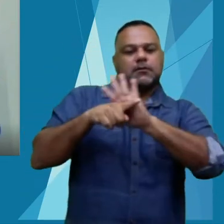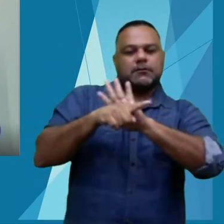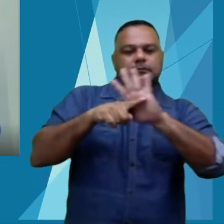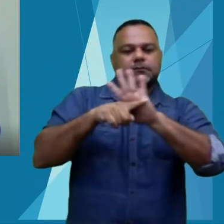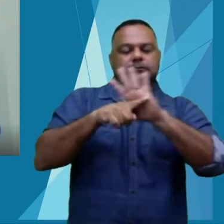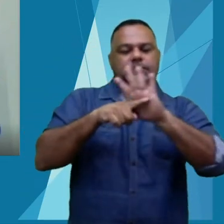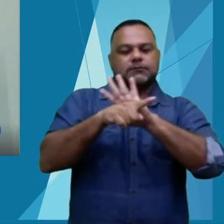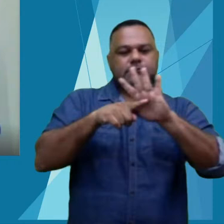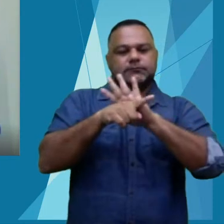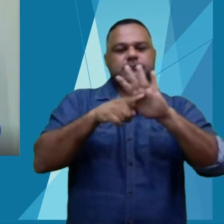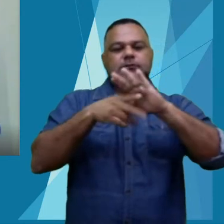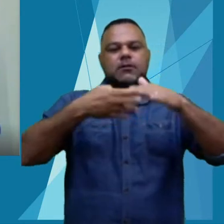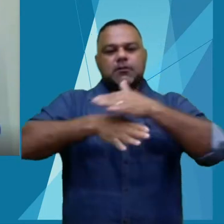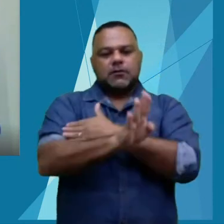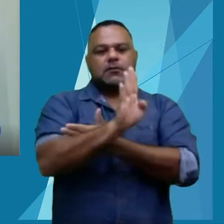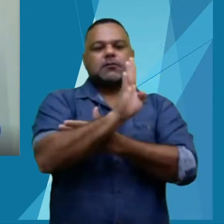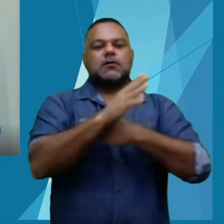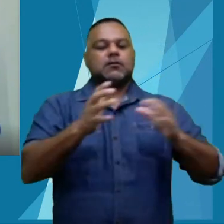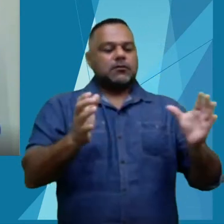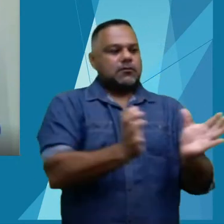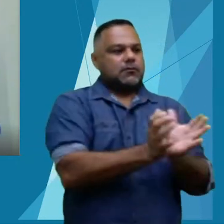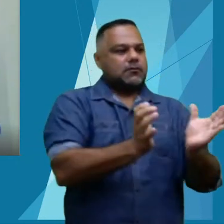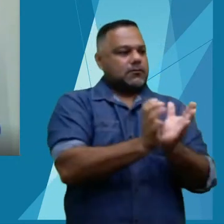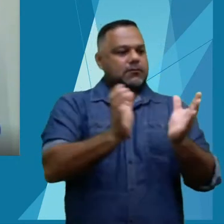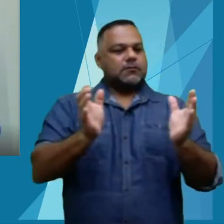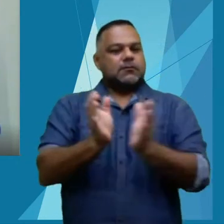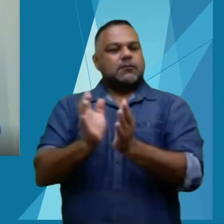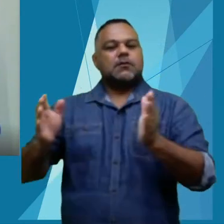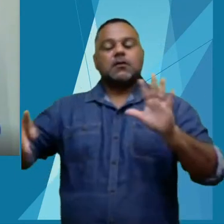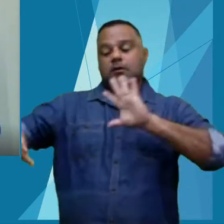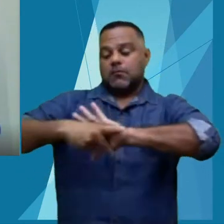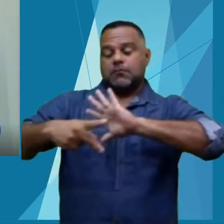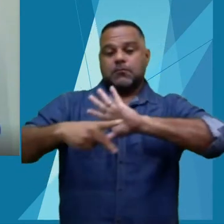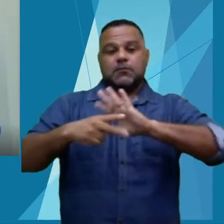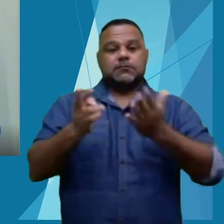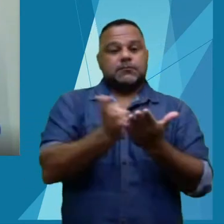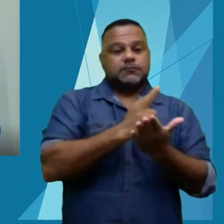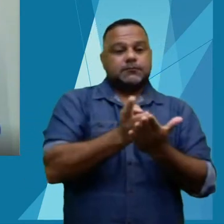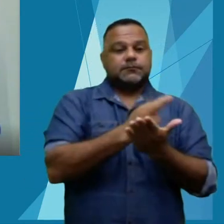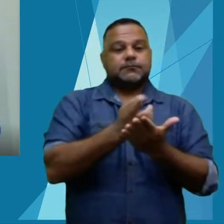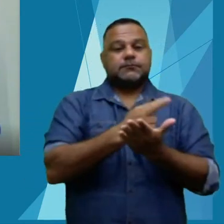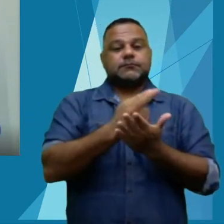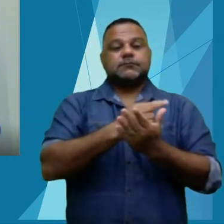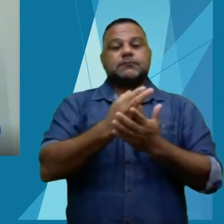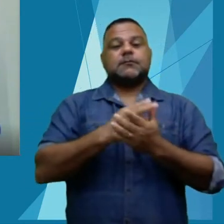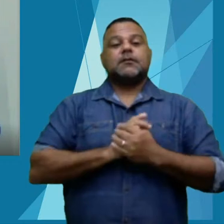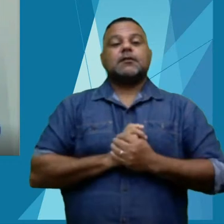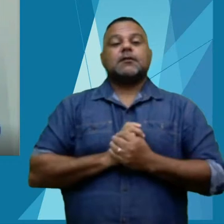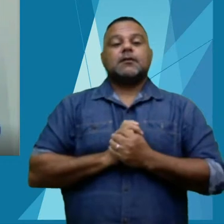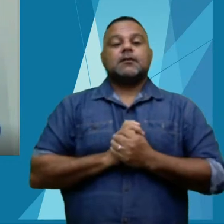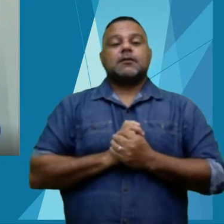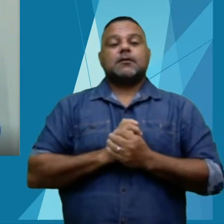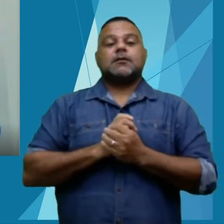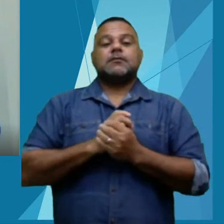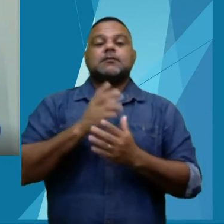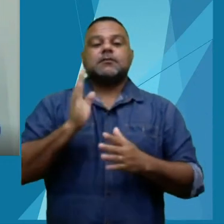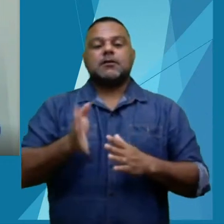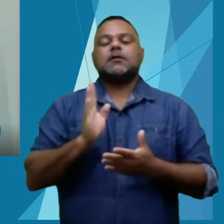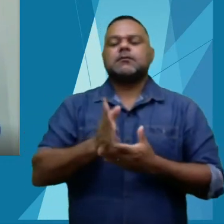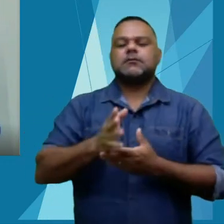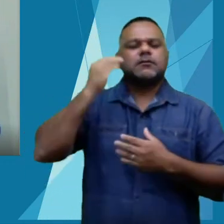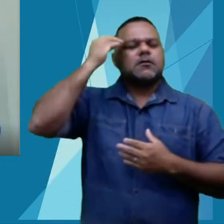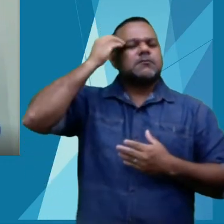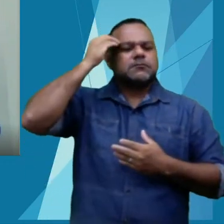através do seu comitê editorial específico para essa revista, em um tempo, lógico, que já vinha amadurecendo,